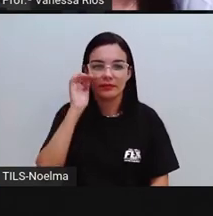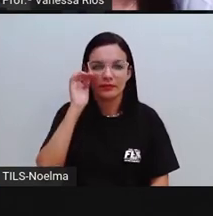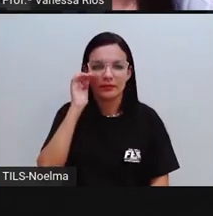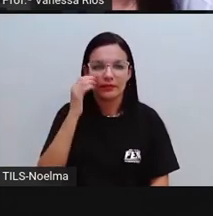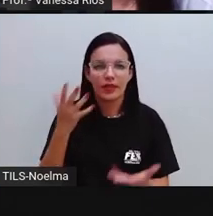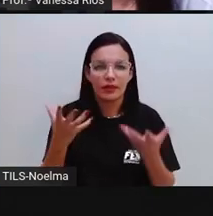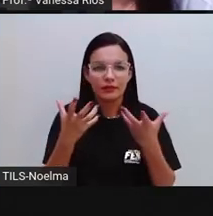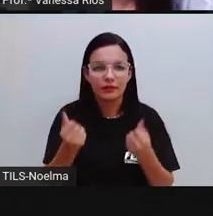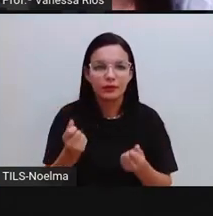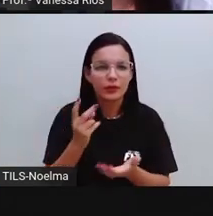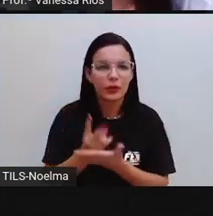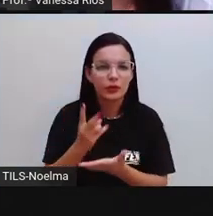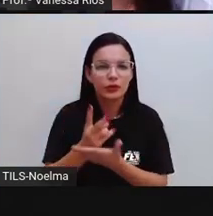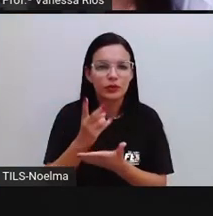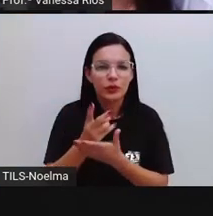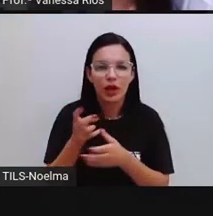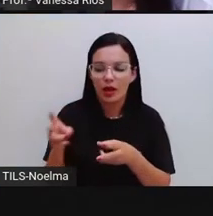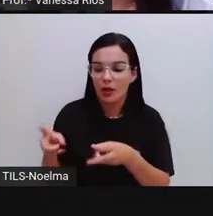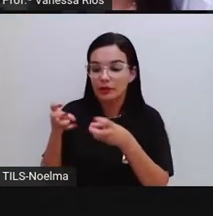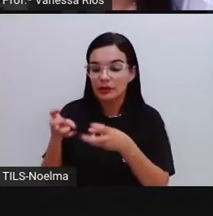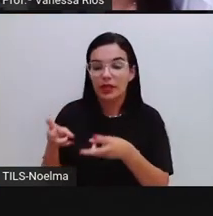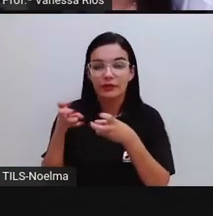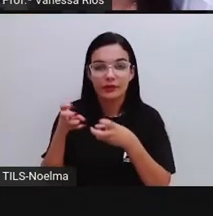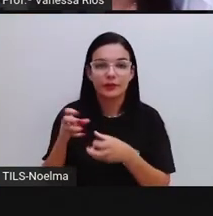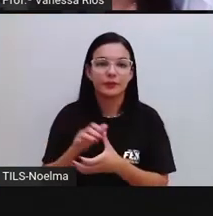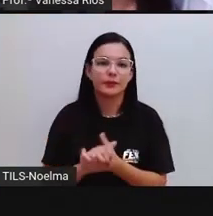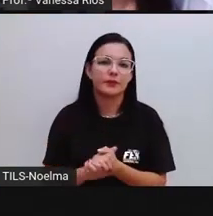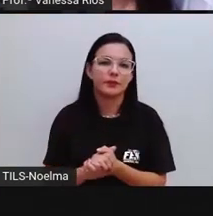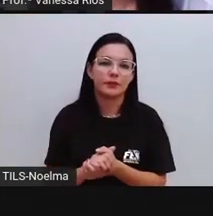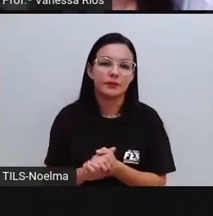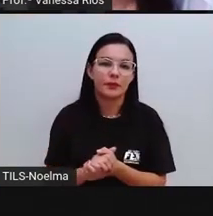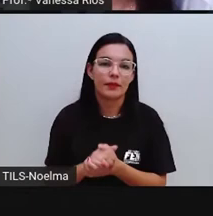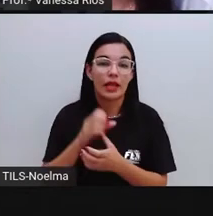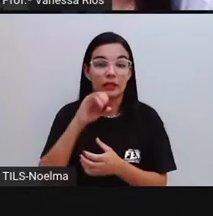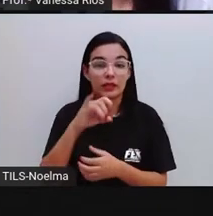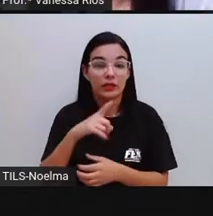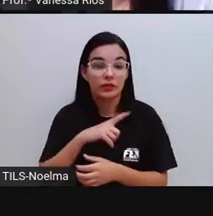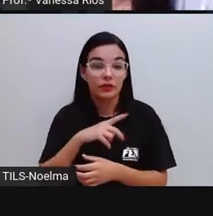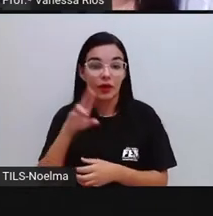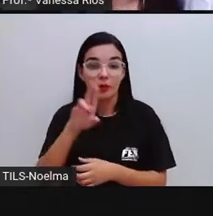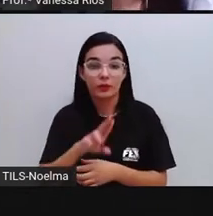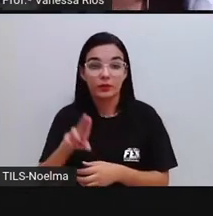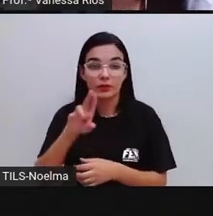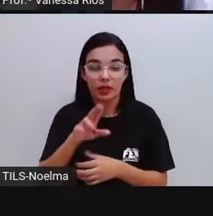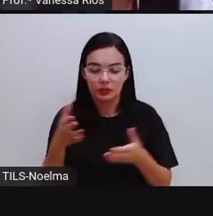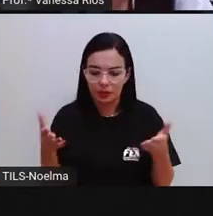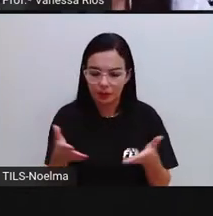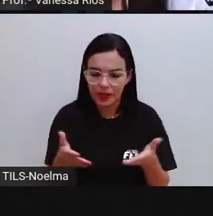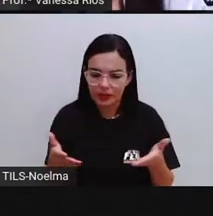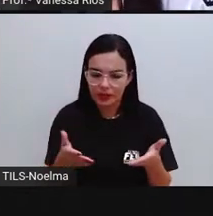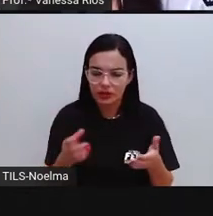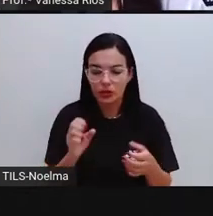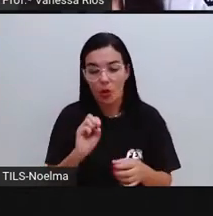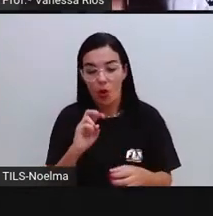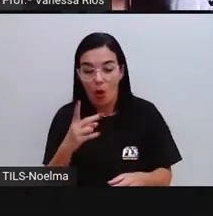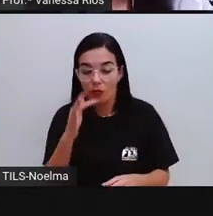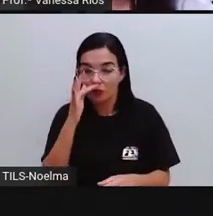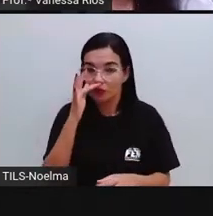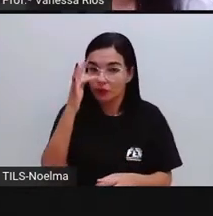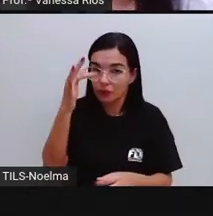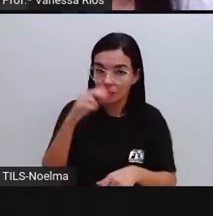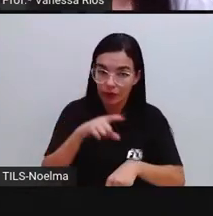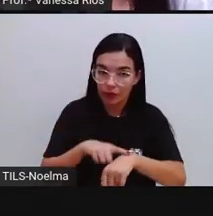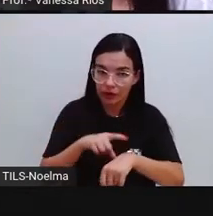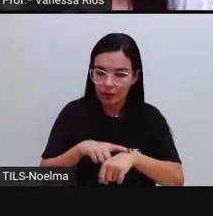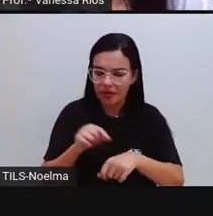E aí a gente vai continuar observando. Se tivesse usado o presente ou o futuro, faria